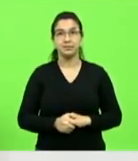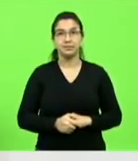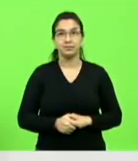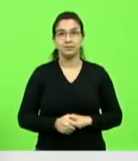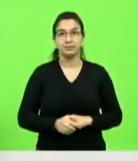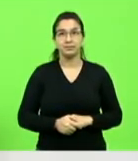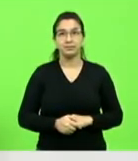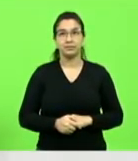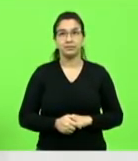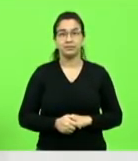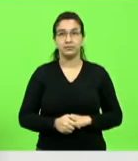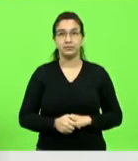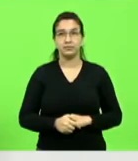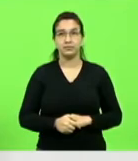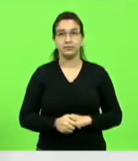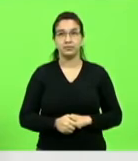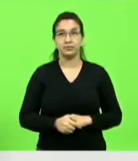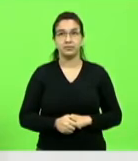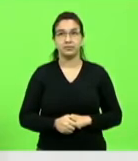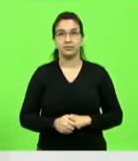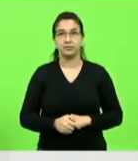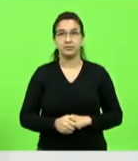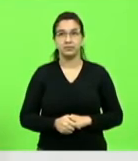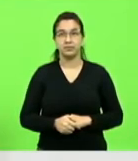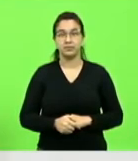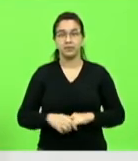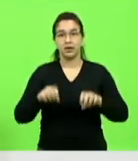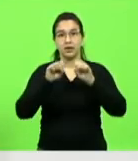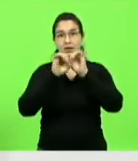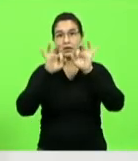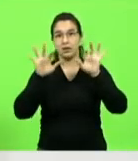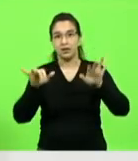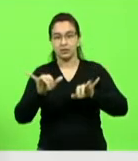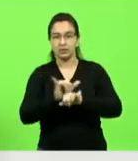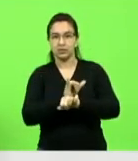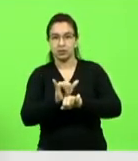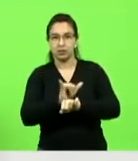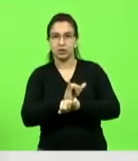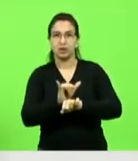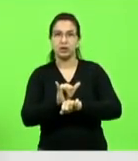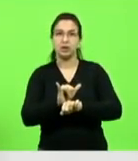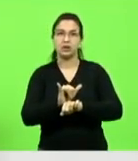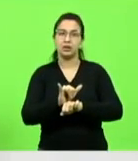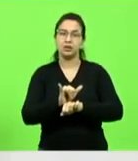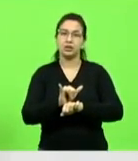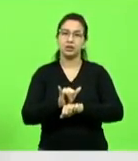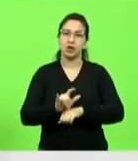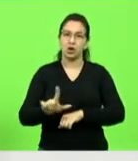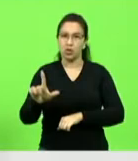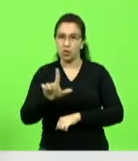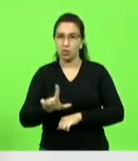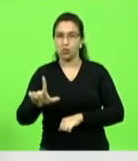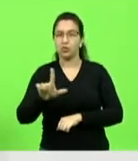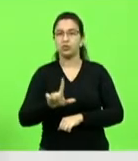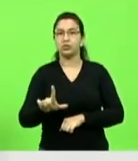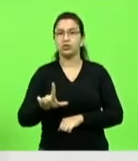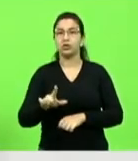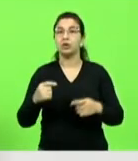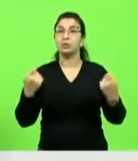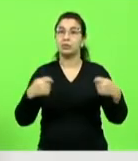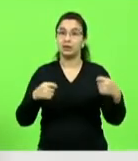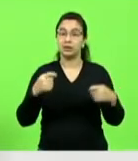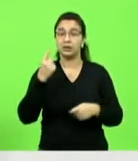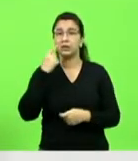A logística evidentemente que é levada em consideração. mas nós não podemos esquecer que são milhares de pessoas